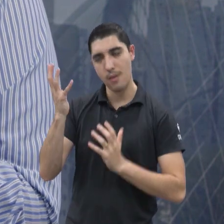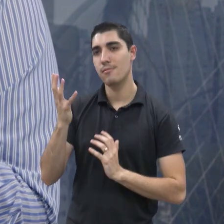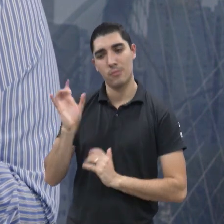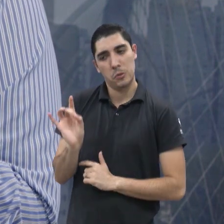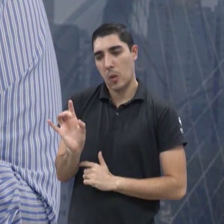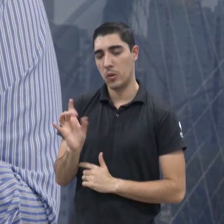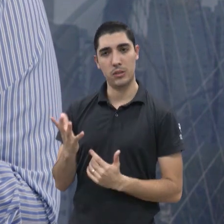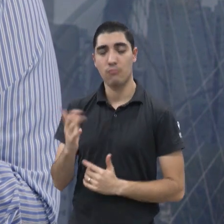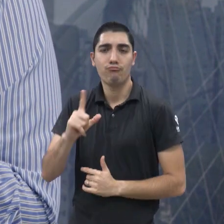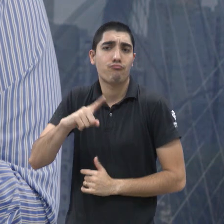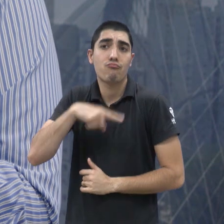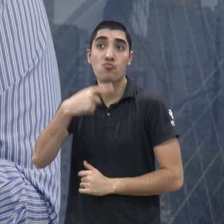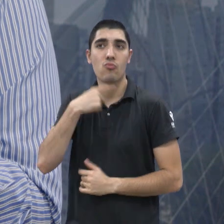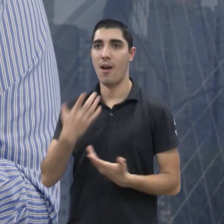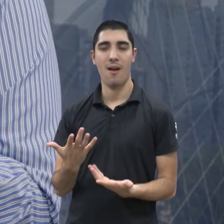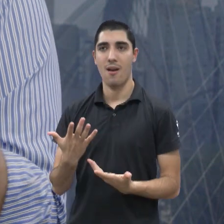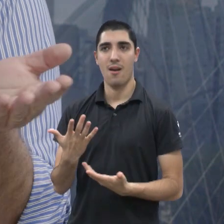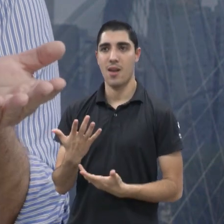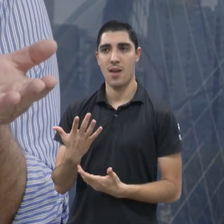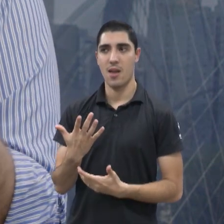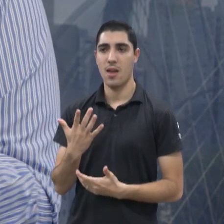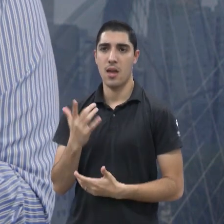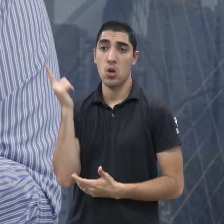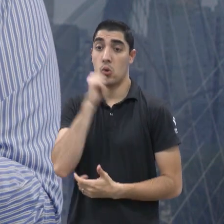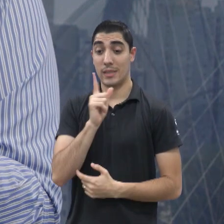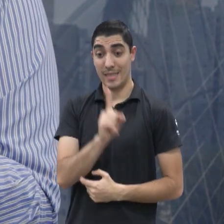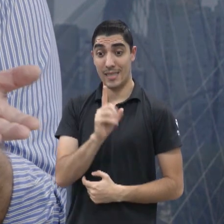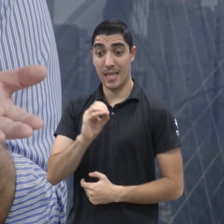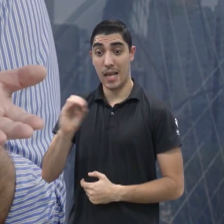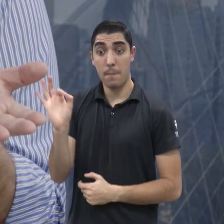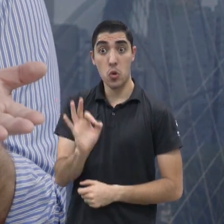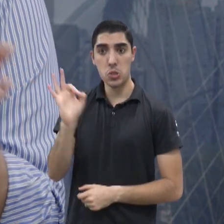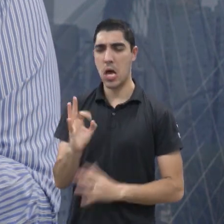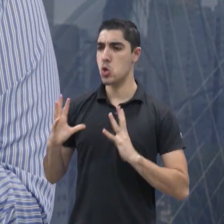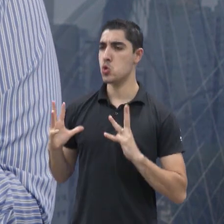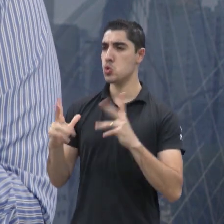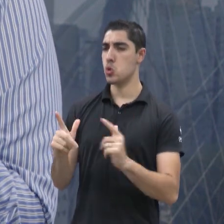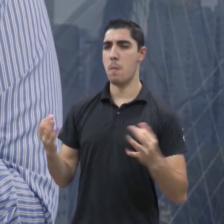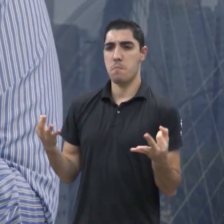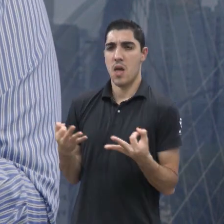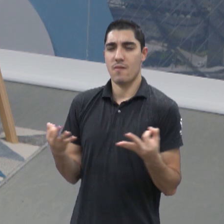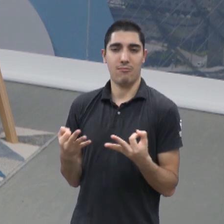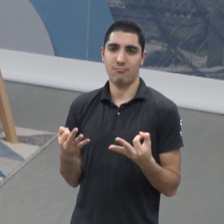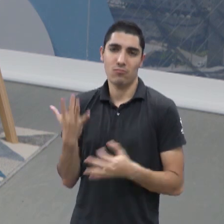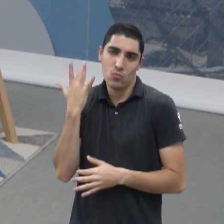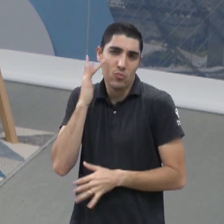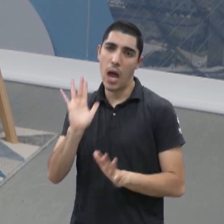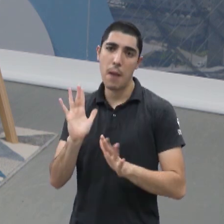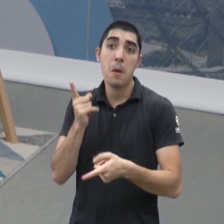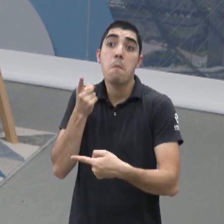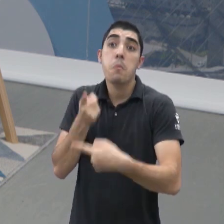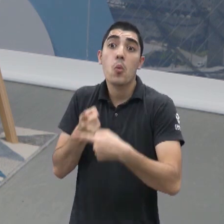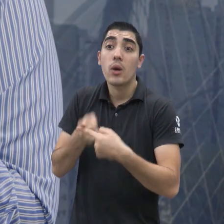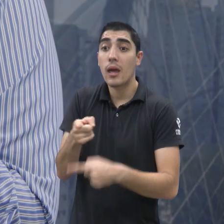garantir... Você tem um nível de confiança bem alto, mas a gente não sabe exatamente... 100%, né?%